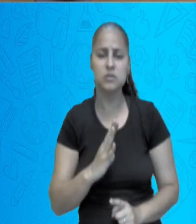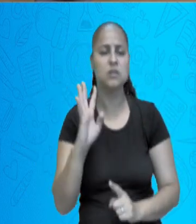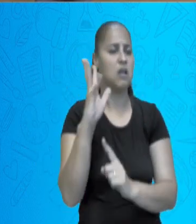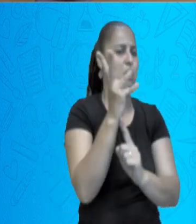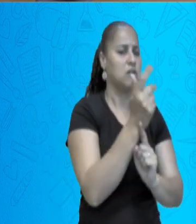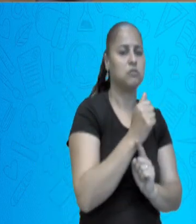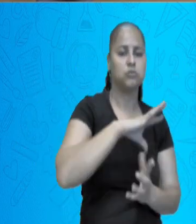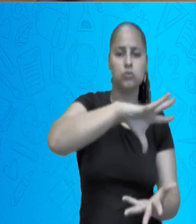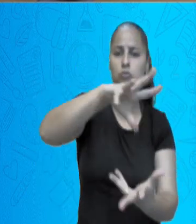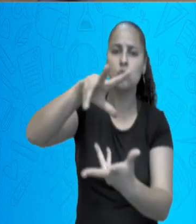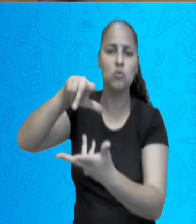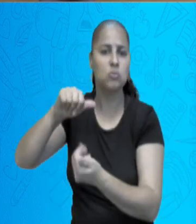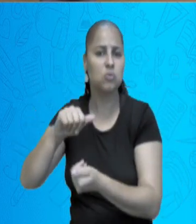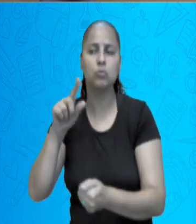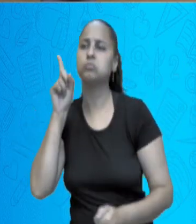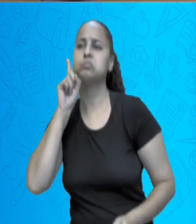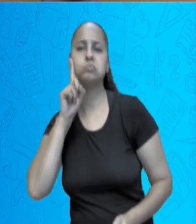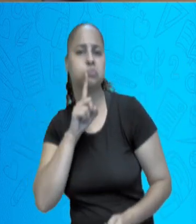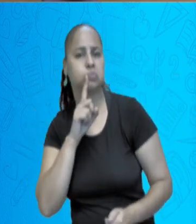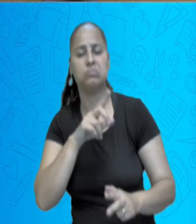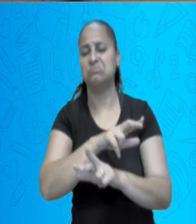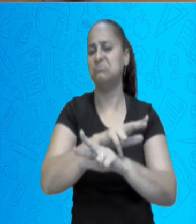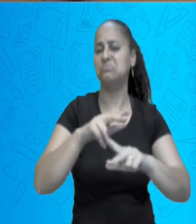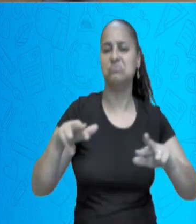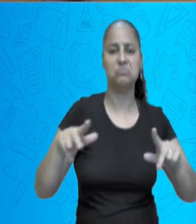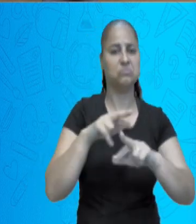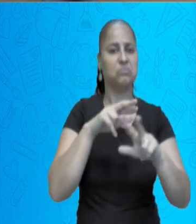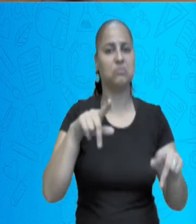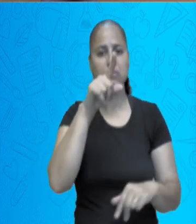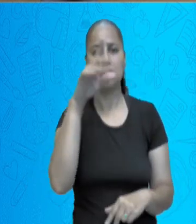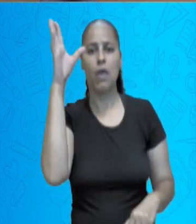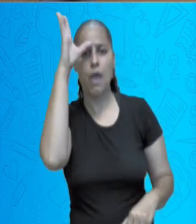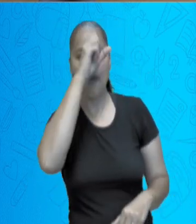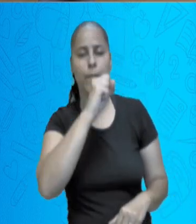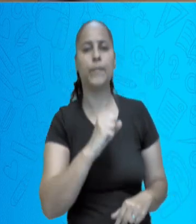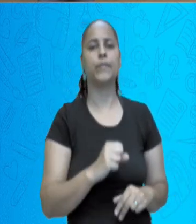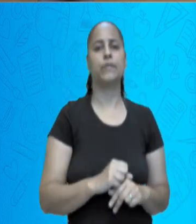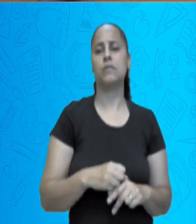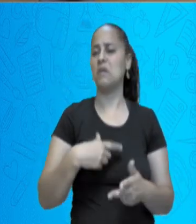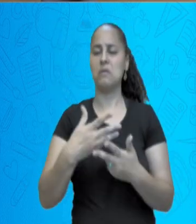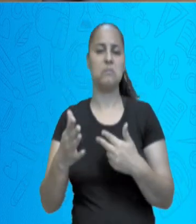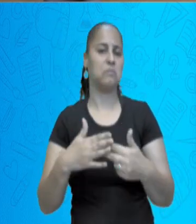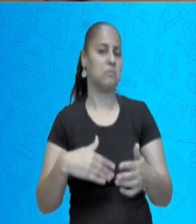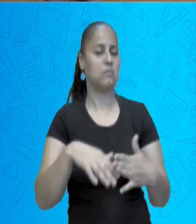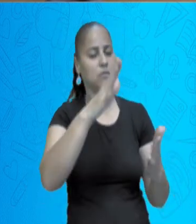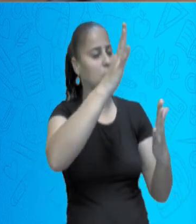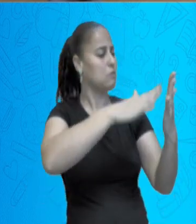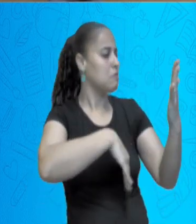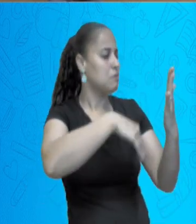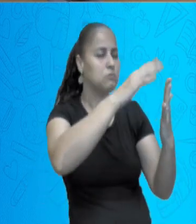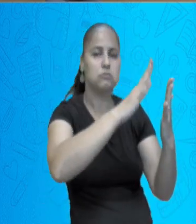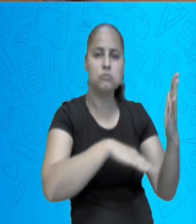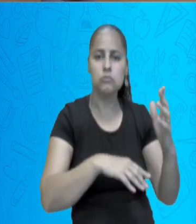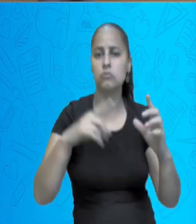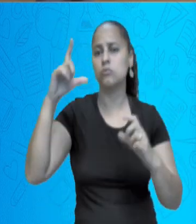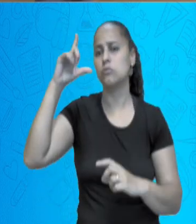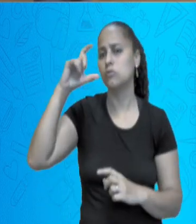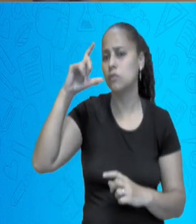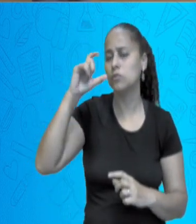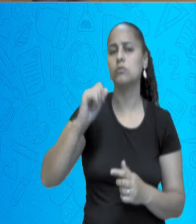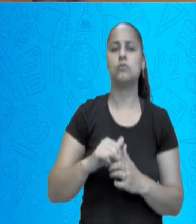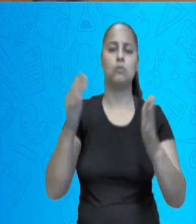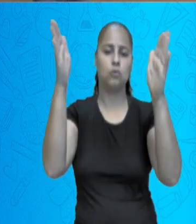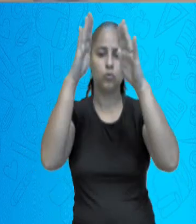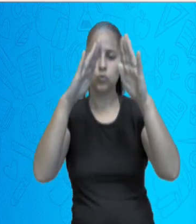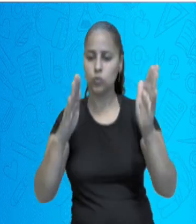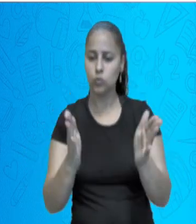artistas estrangeiros, artistas internacionais de várias modalidades e estilos, tanto de pintura quanto de